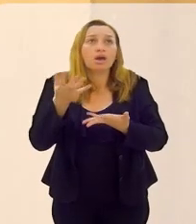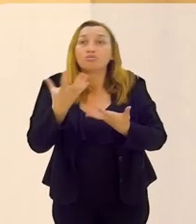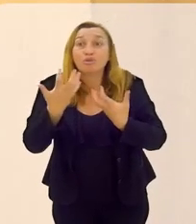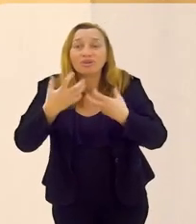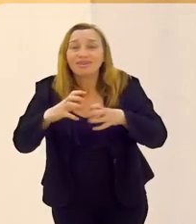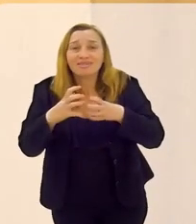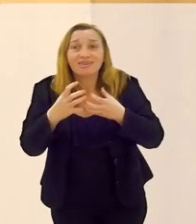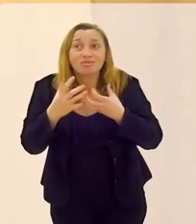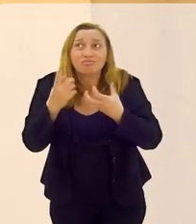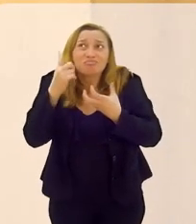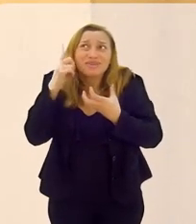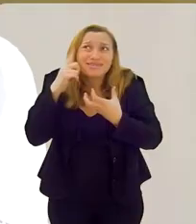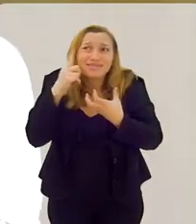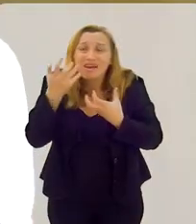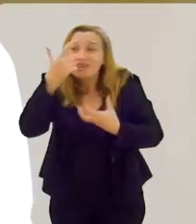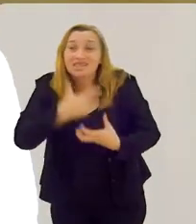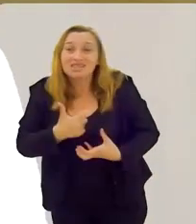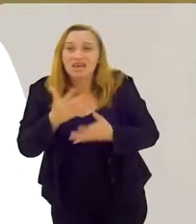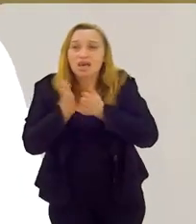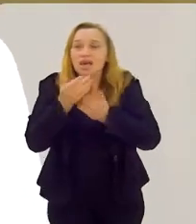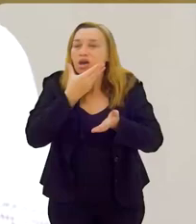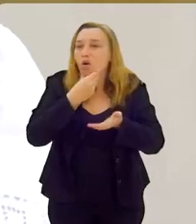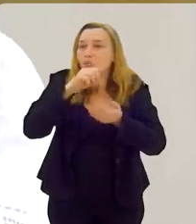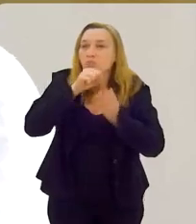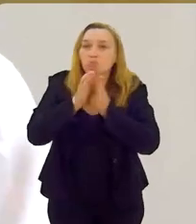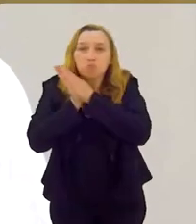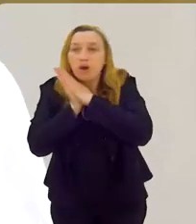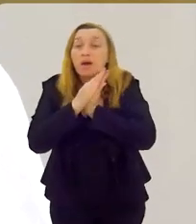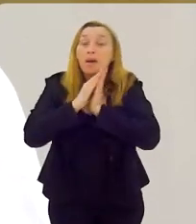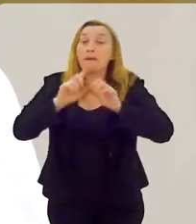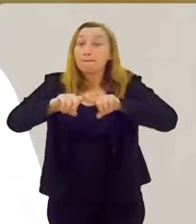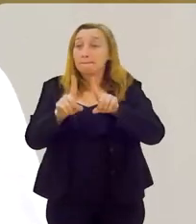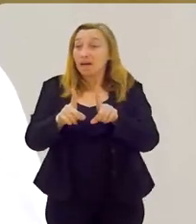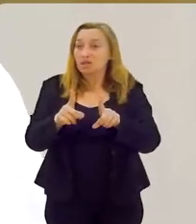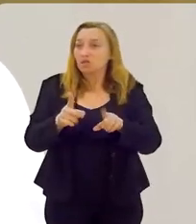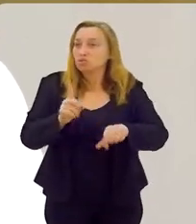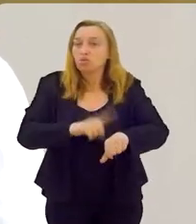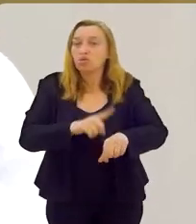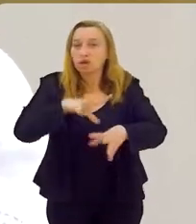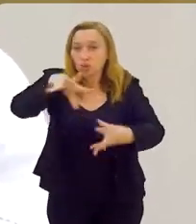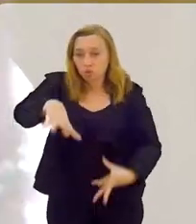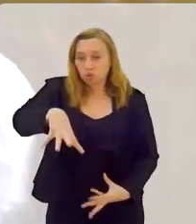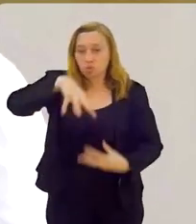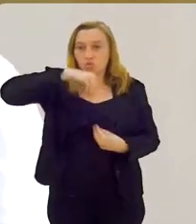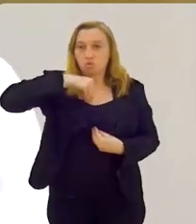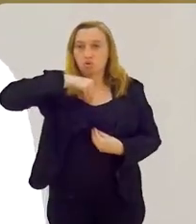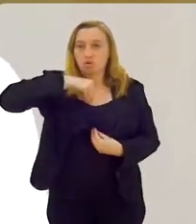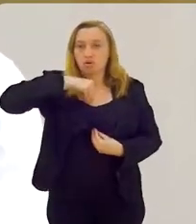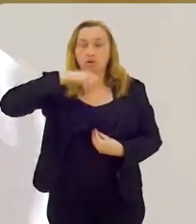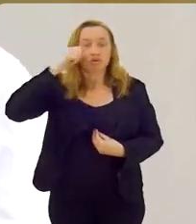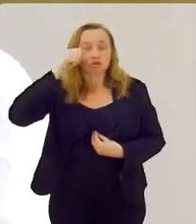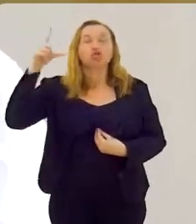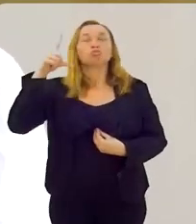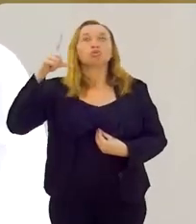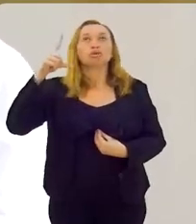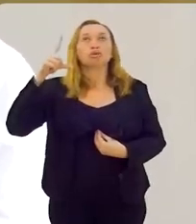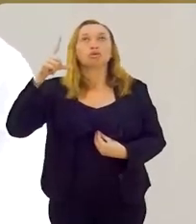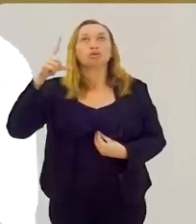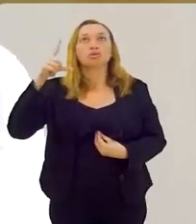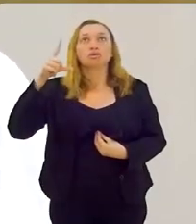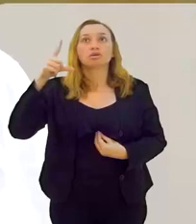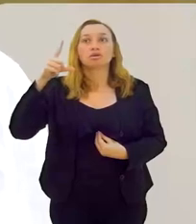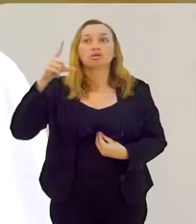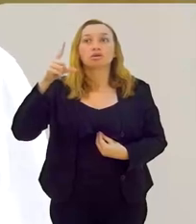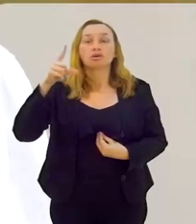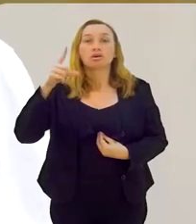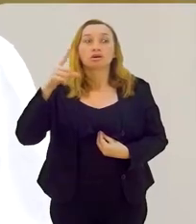tornar um babaluxá. Só que, nesse momento, o santo tomou a minha cabeça. Quando eu acordei, já estava tudo resolvido. O menino,